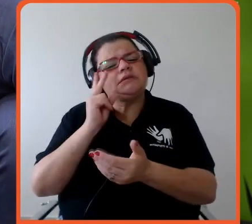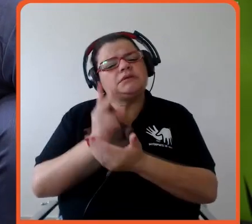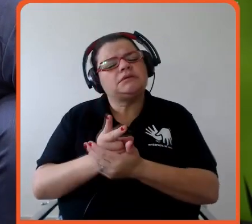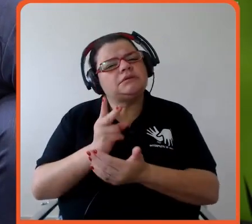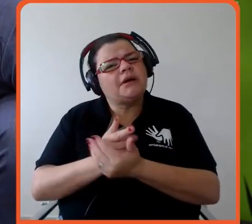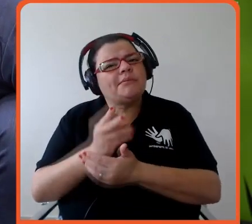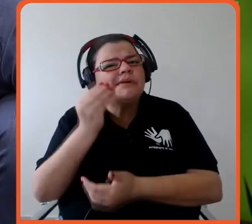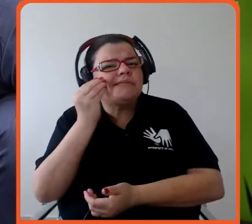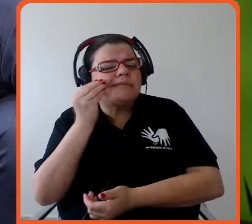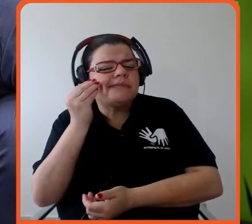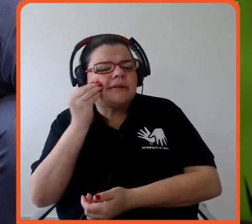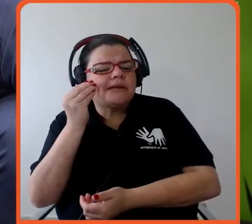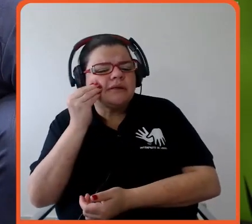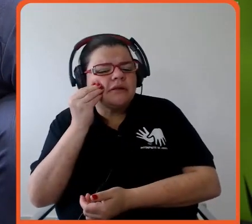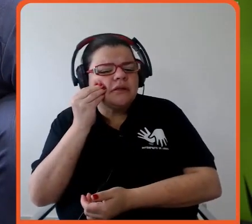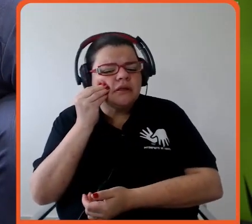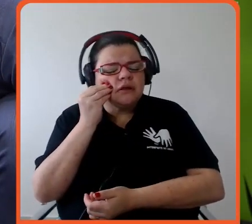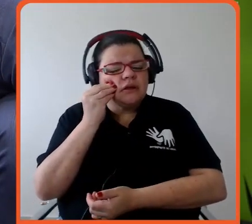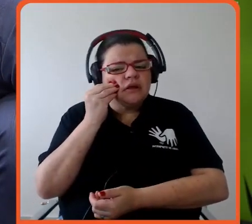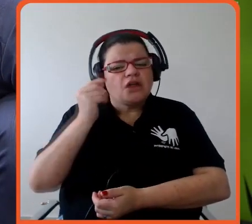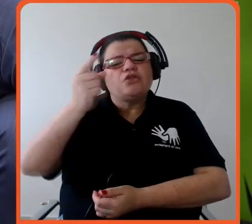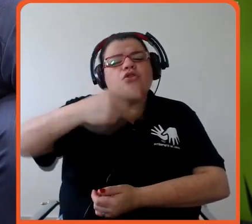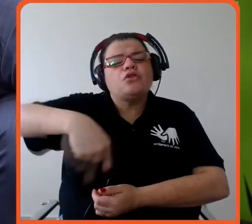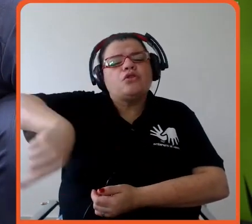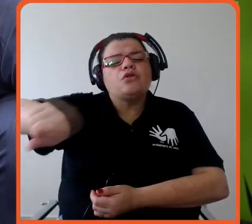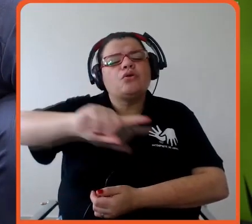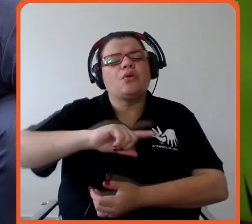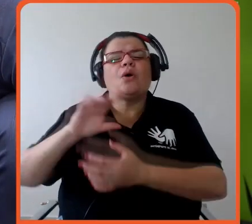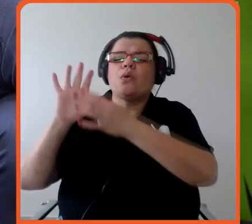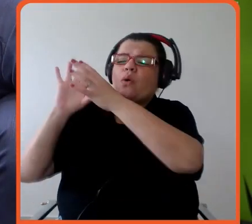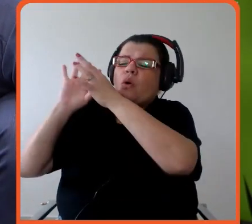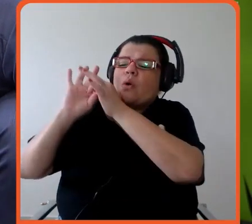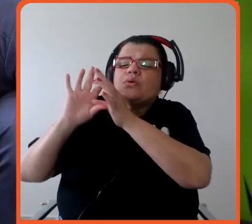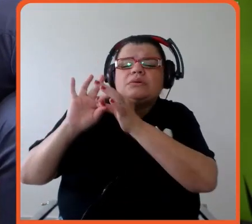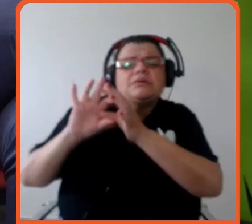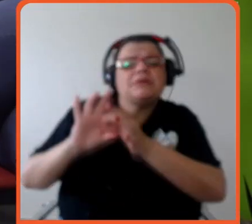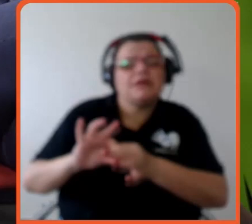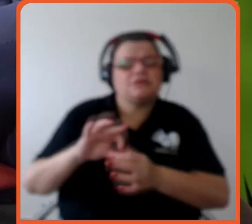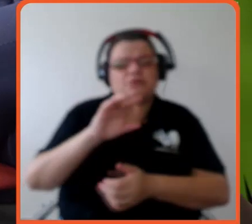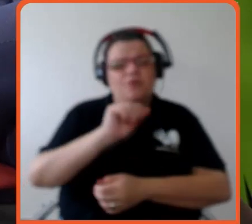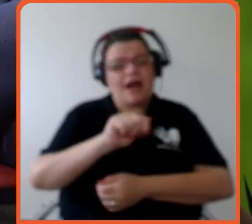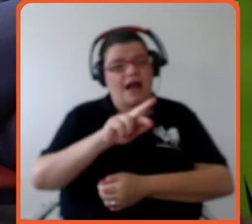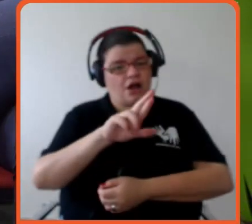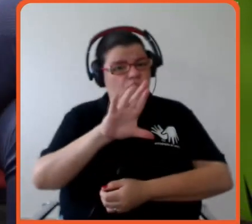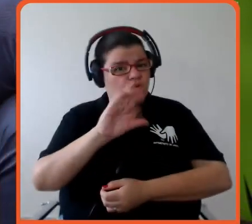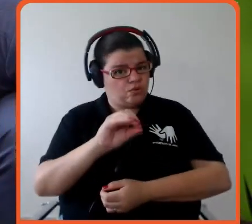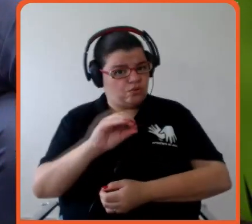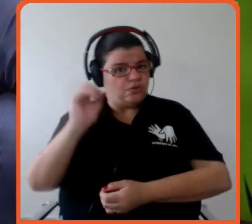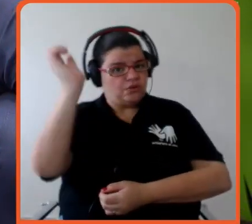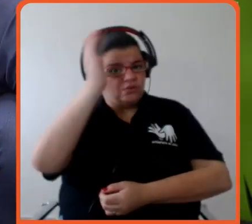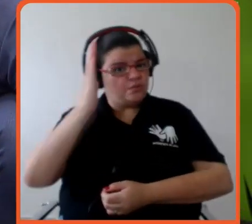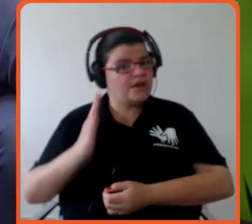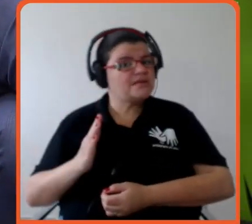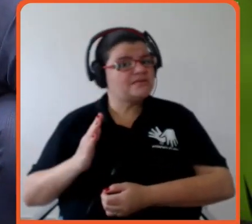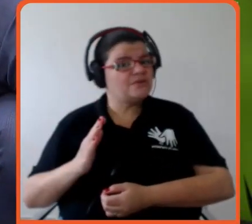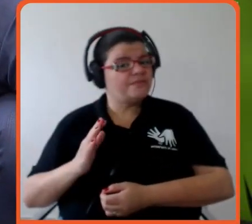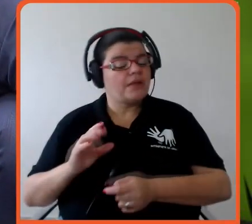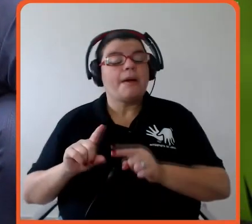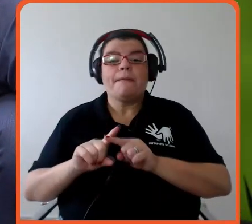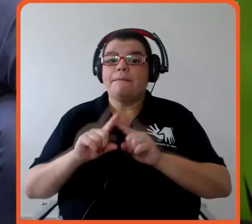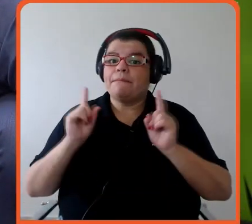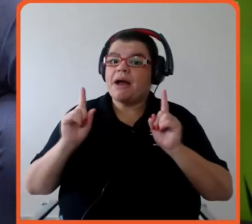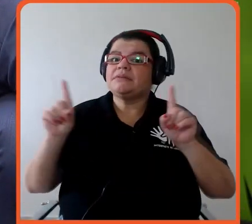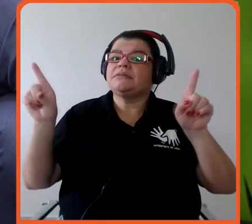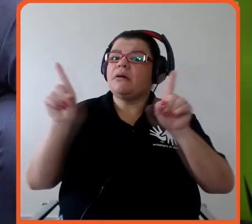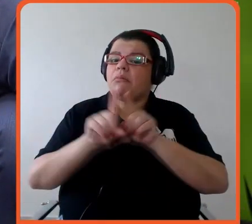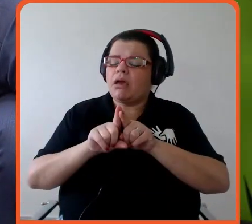se entenda o que é o contexto do agro no Brasil, mais especificamente o contexto da pecuária, que é um pouco dessa conversa que a